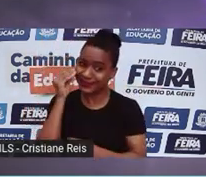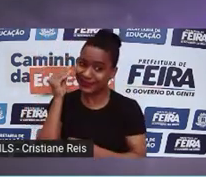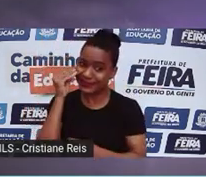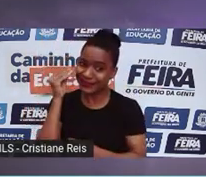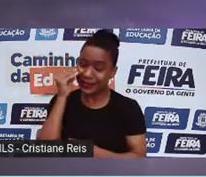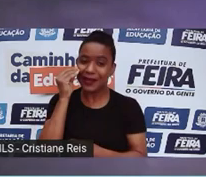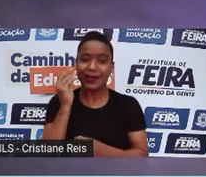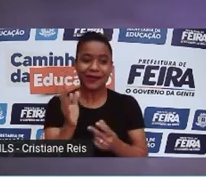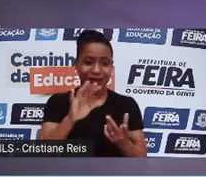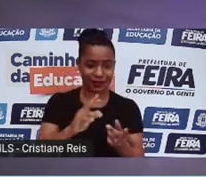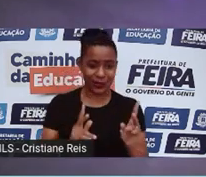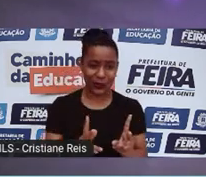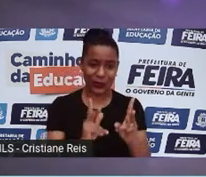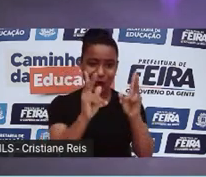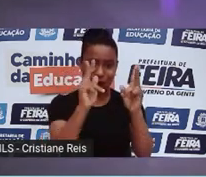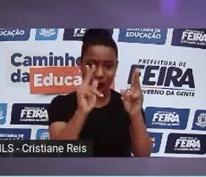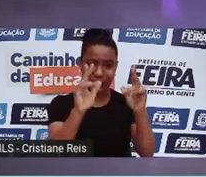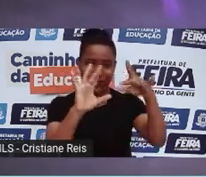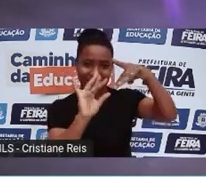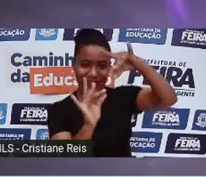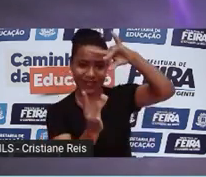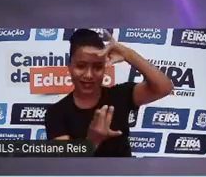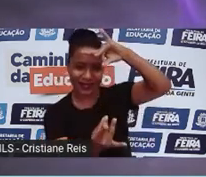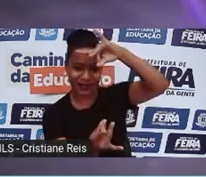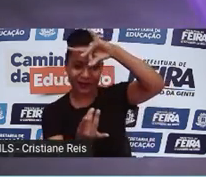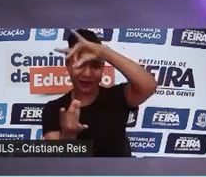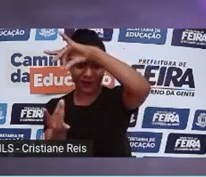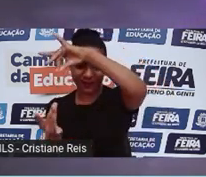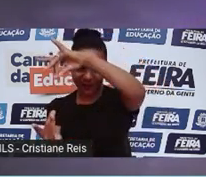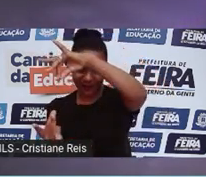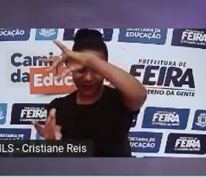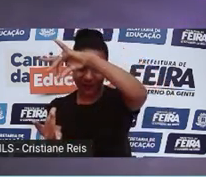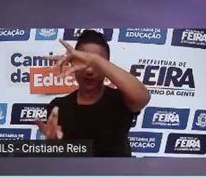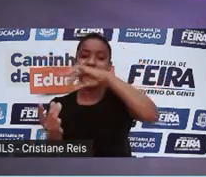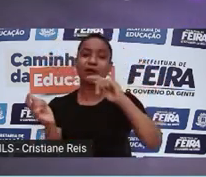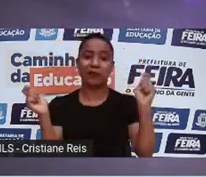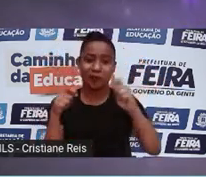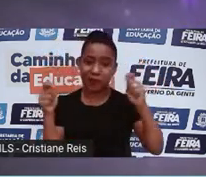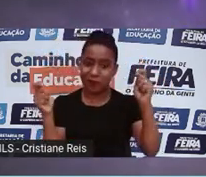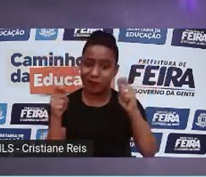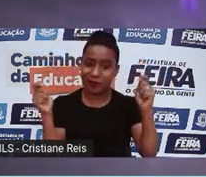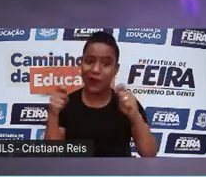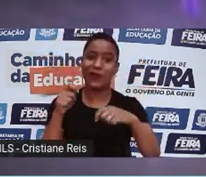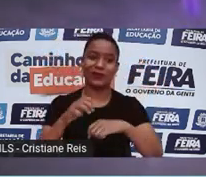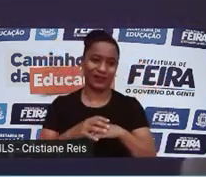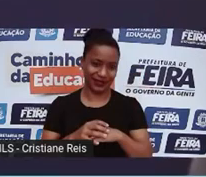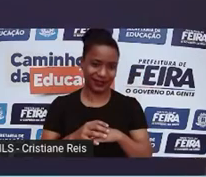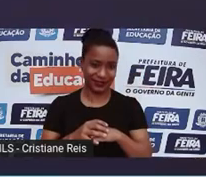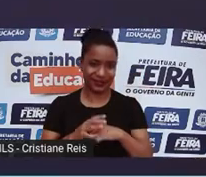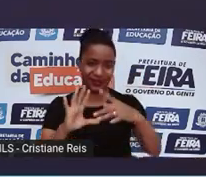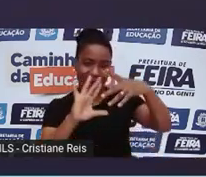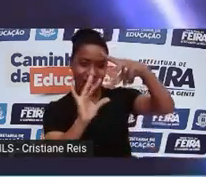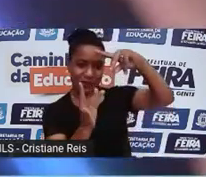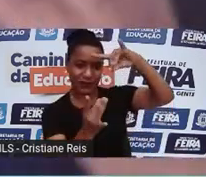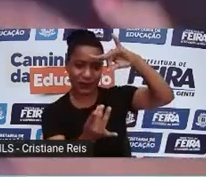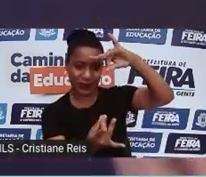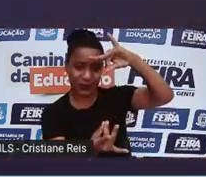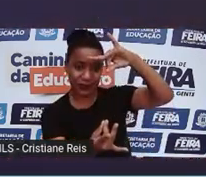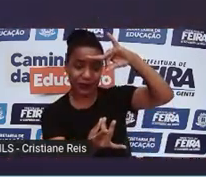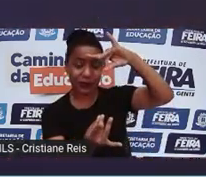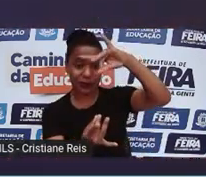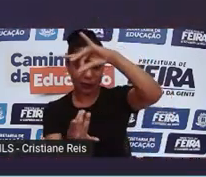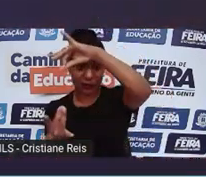DNA conhecida como CRISPR, um corta e cola genético. Uma sequência